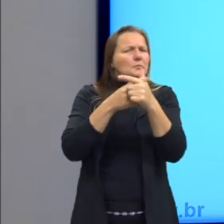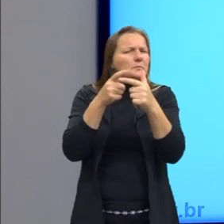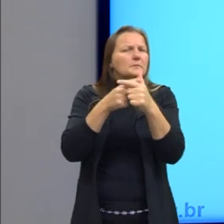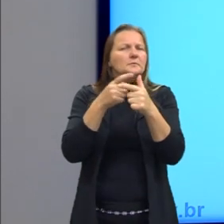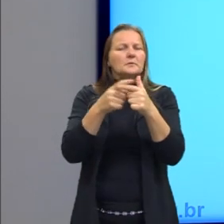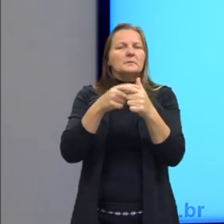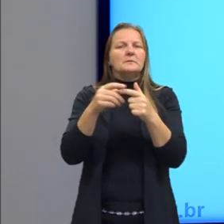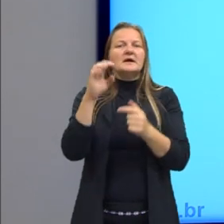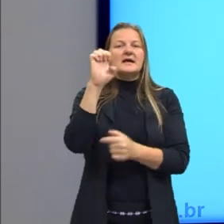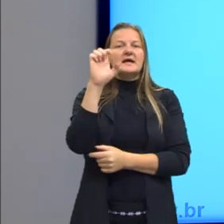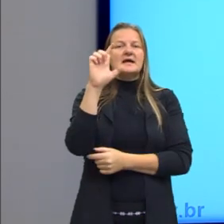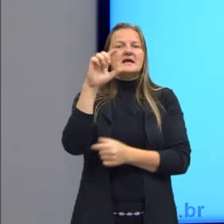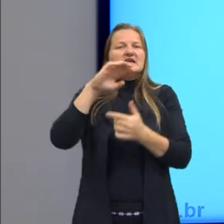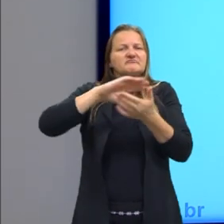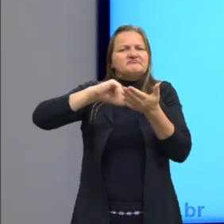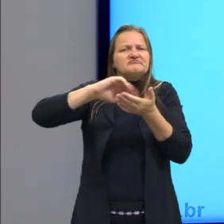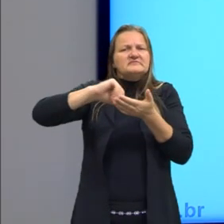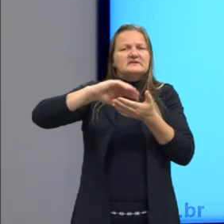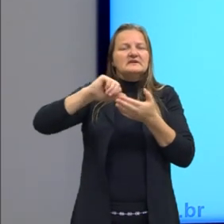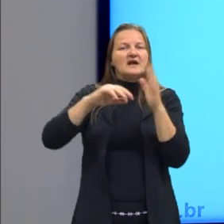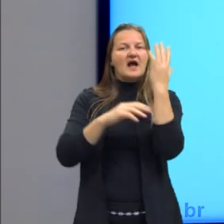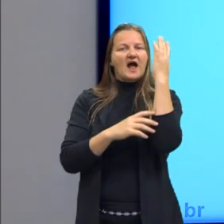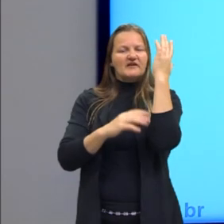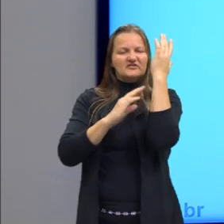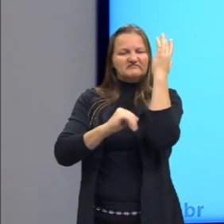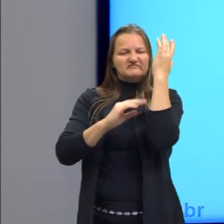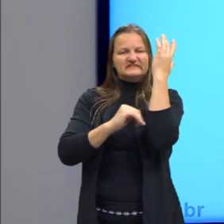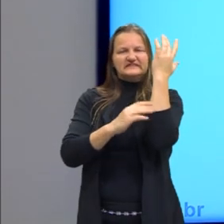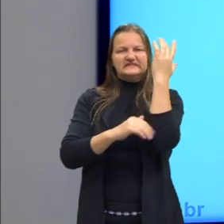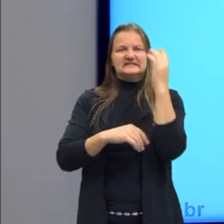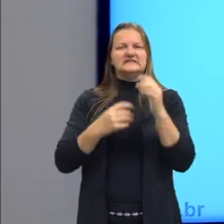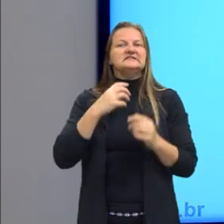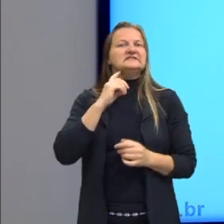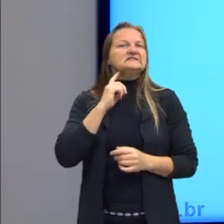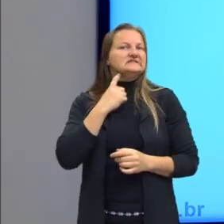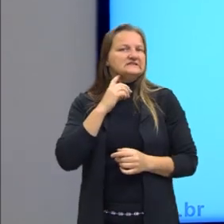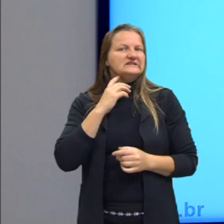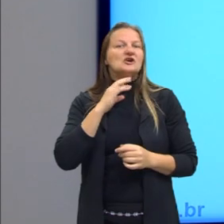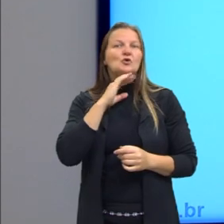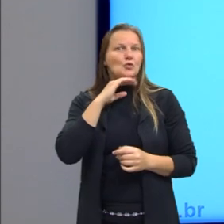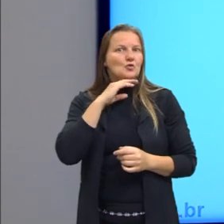elimina micro-organismos benéficos para a árvore, não só os que,